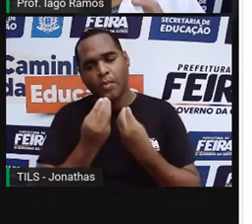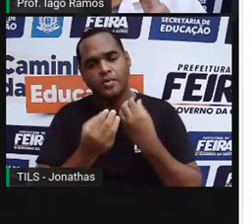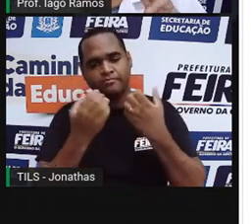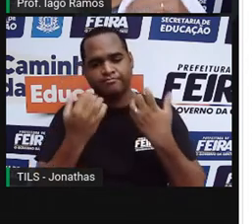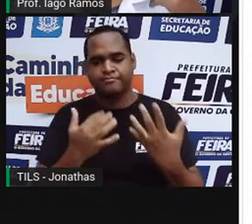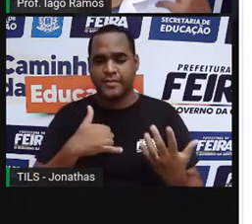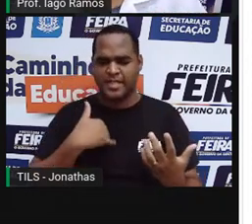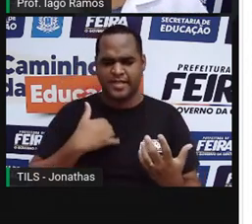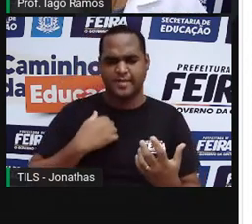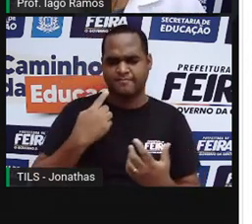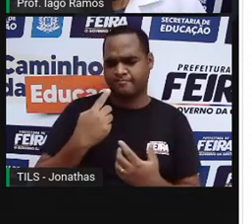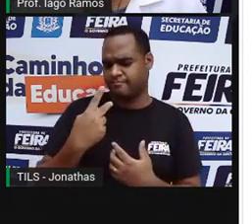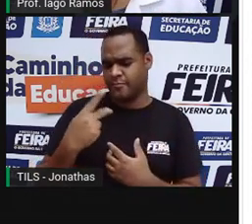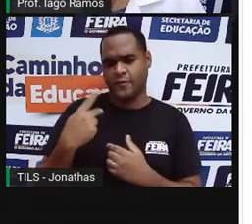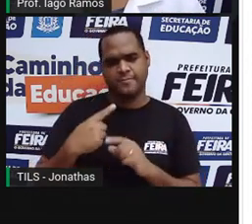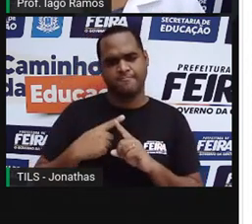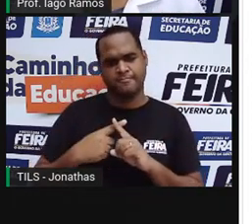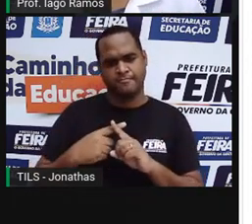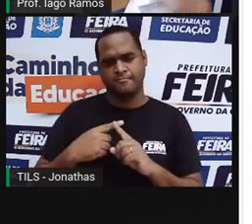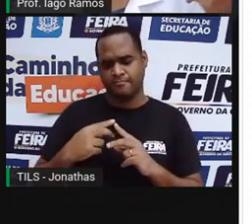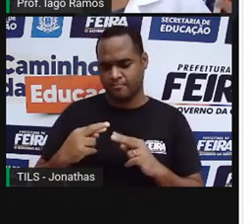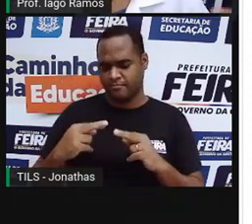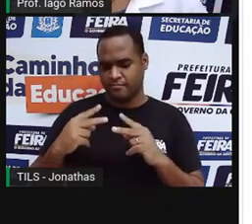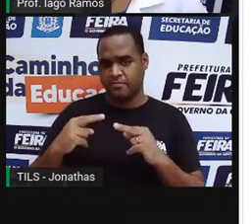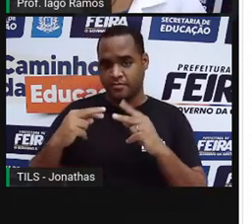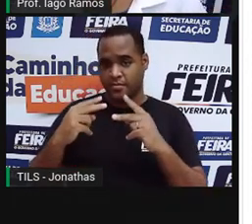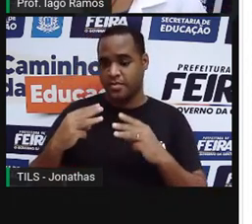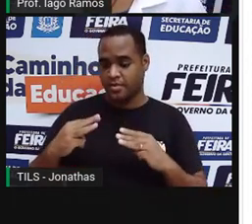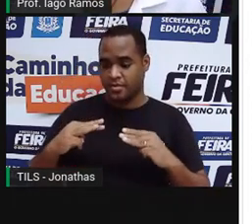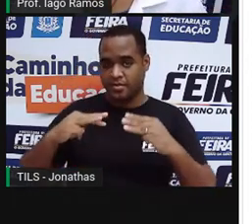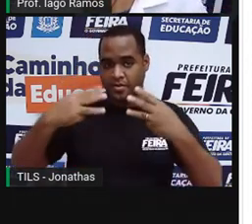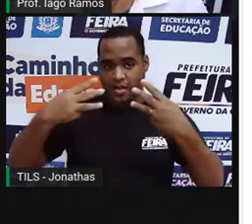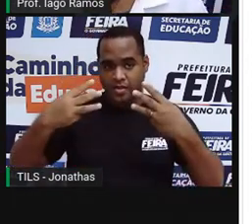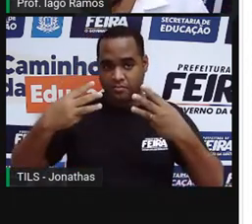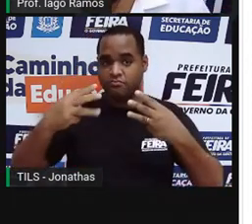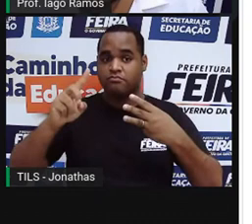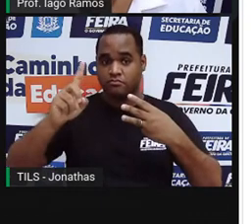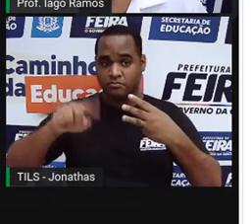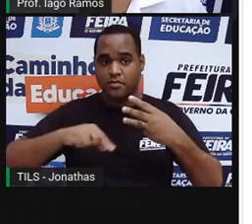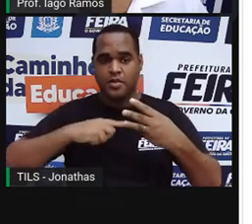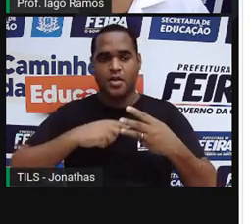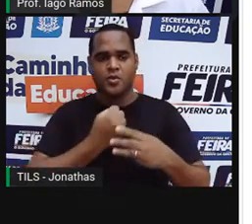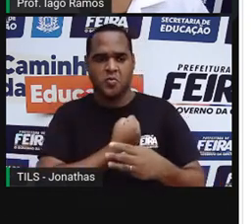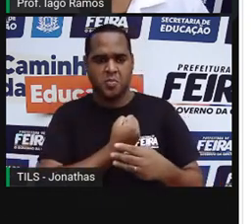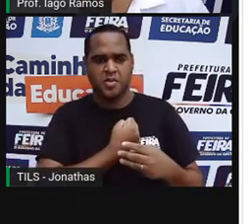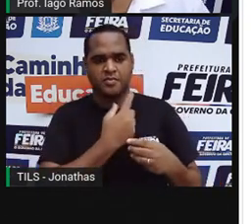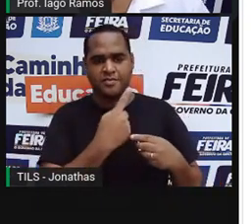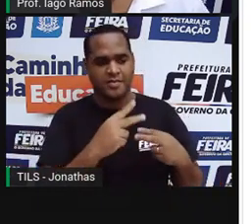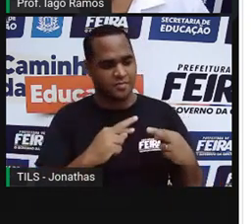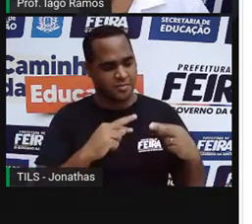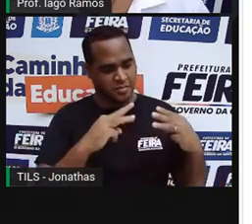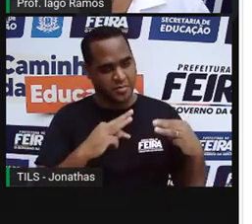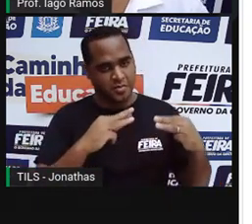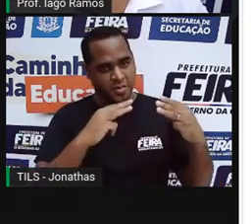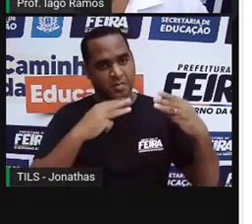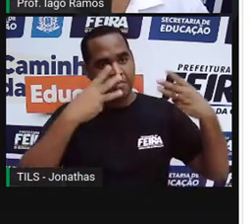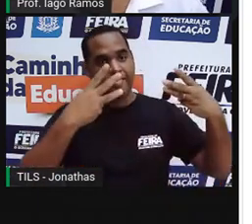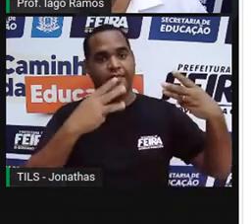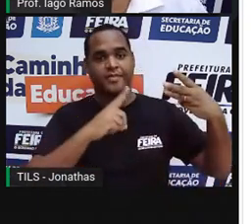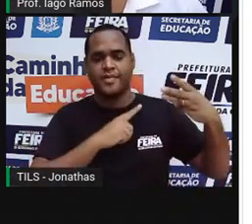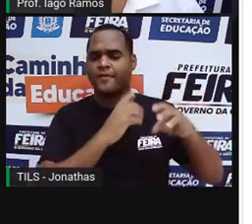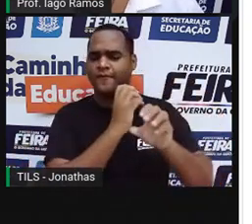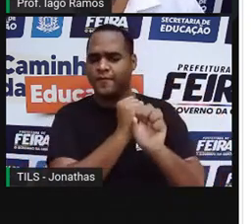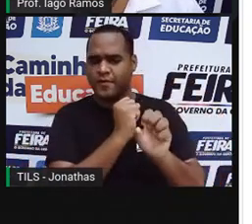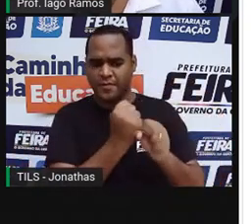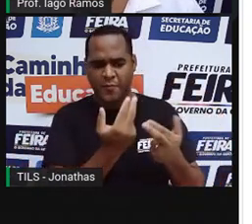que a sua idade triplica, sempre que a sua idade é multiplicada por 3, o número do seu calçado vai ser multiplicado por 3? Você vai